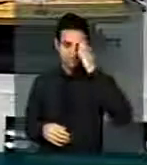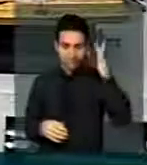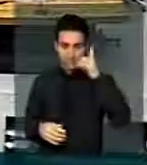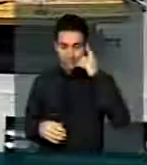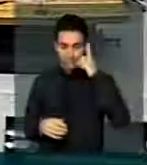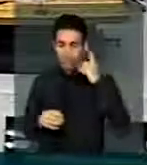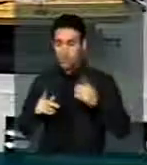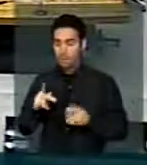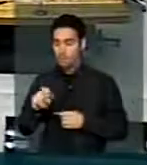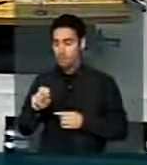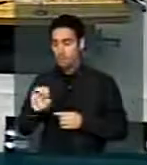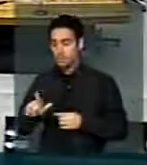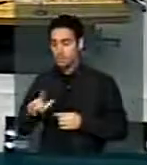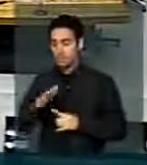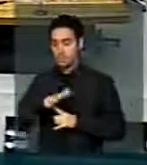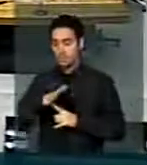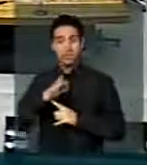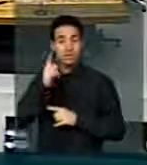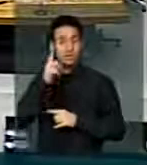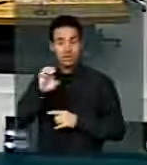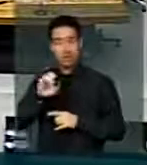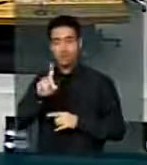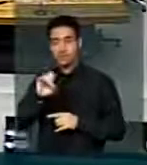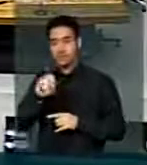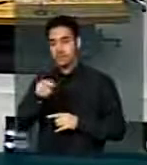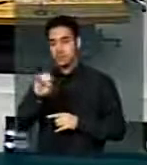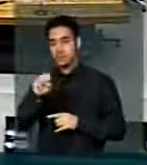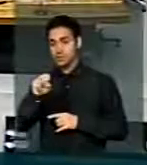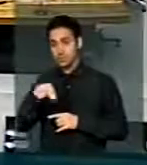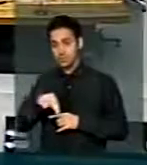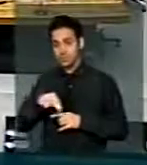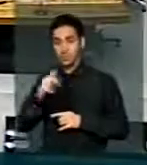Pelo PSOL do Pará, nobre deputado Edmilson Rodrigues, um minuto.